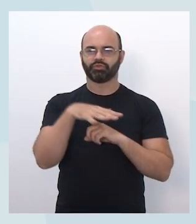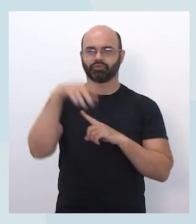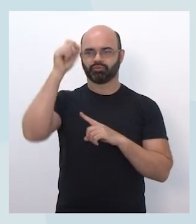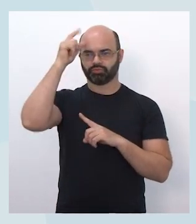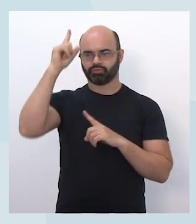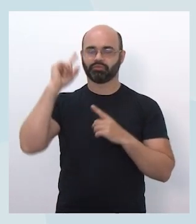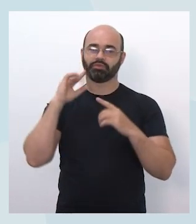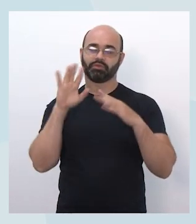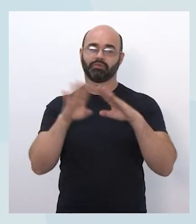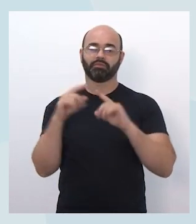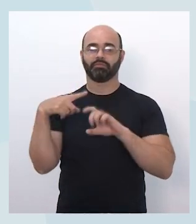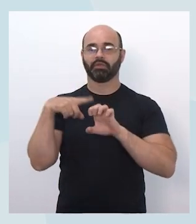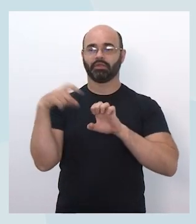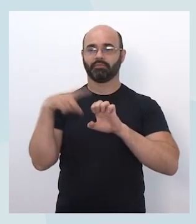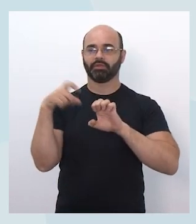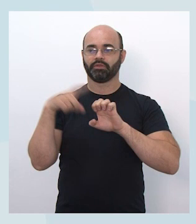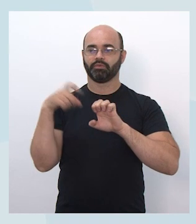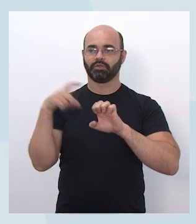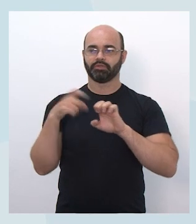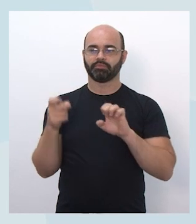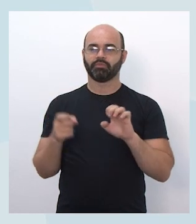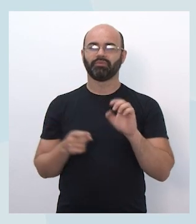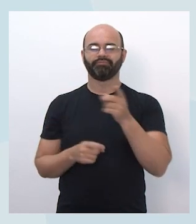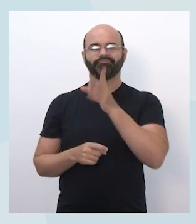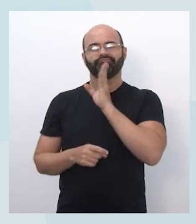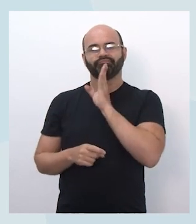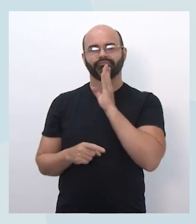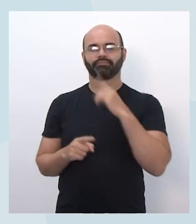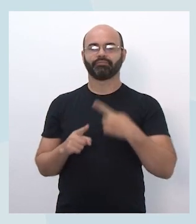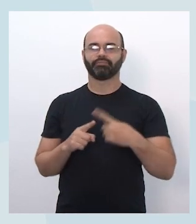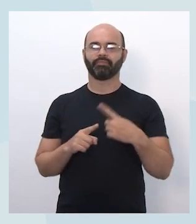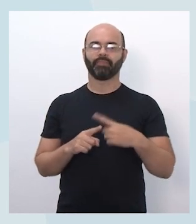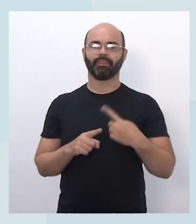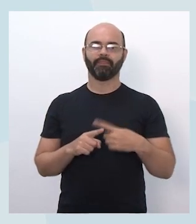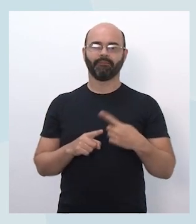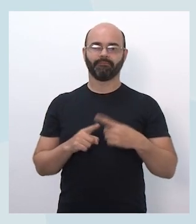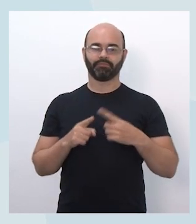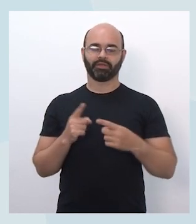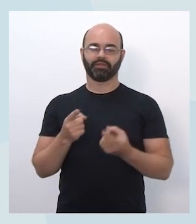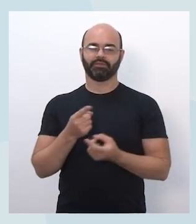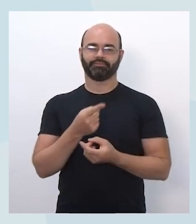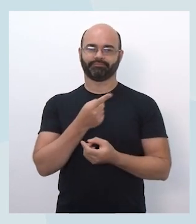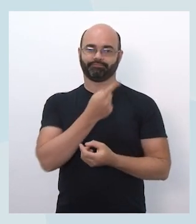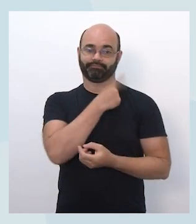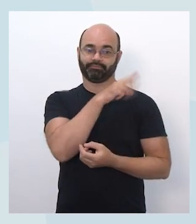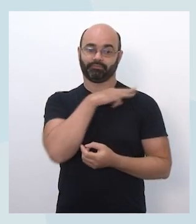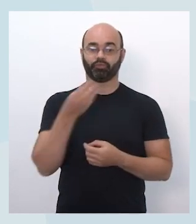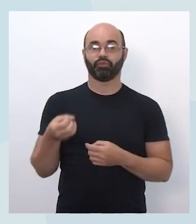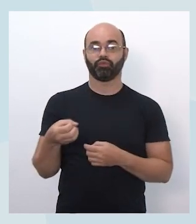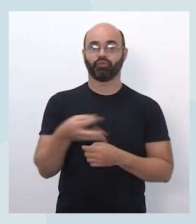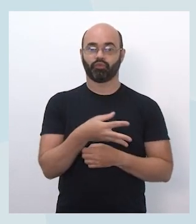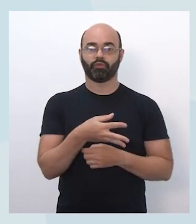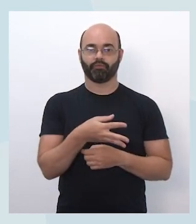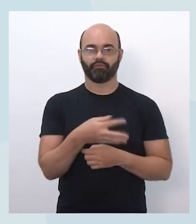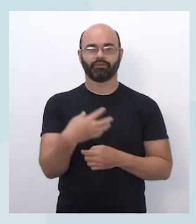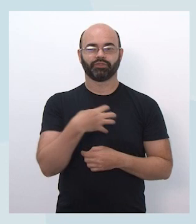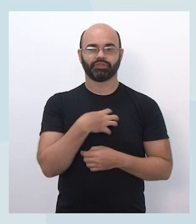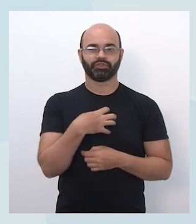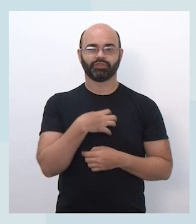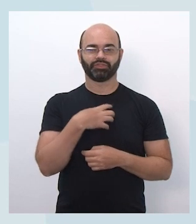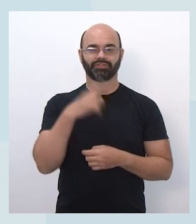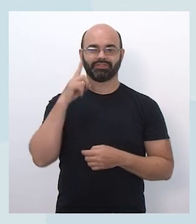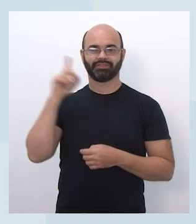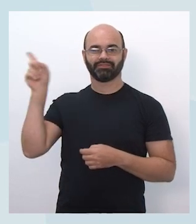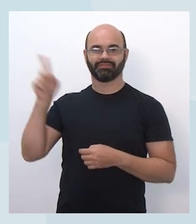empreendedorismo, porque são termos que são os deixos estruturantes do novo ensino médio e que também estão orientando a